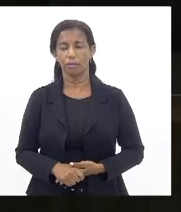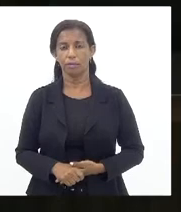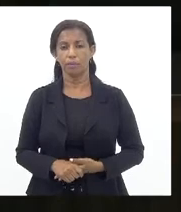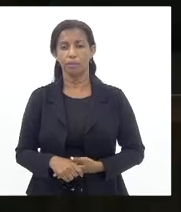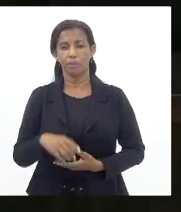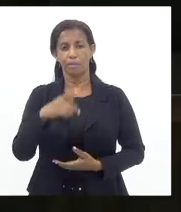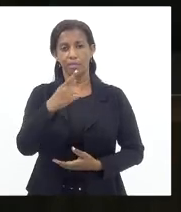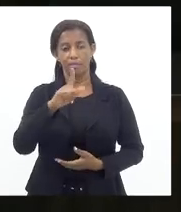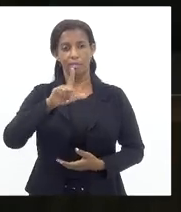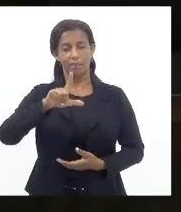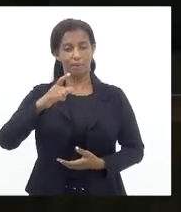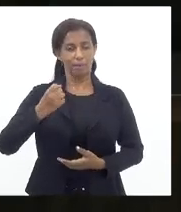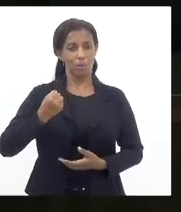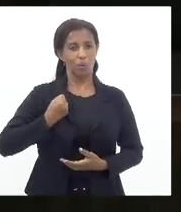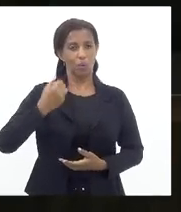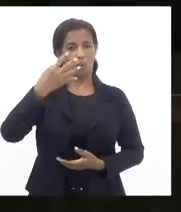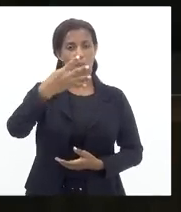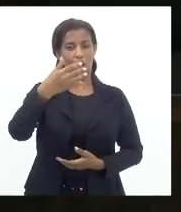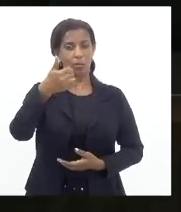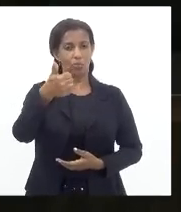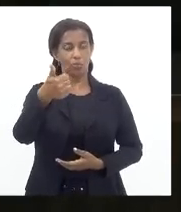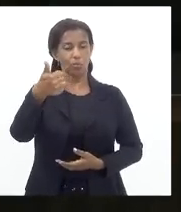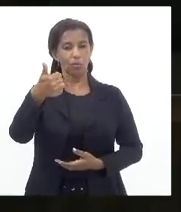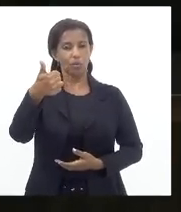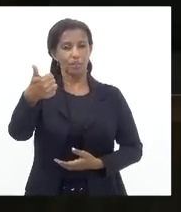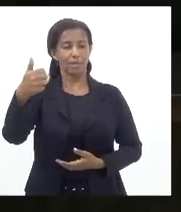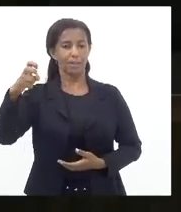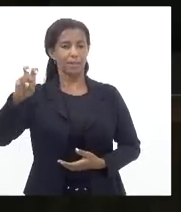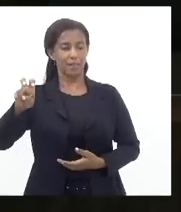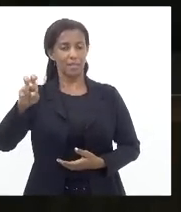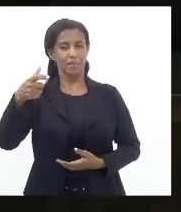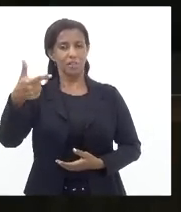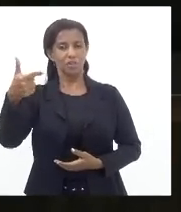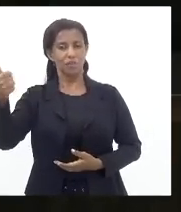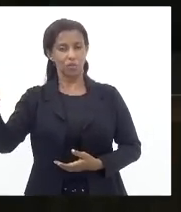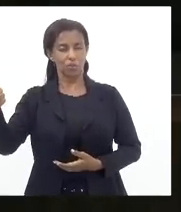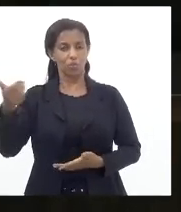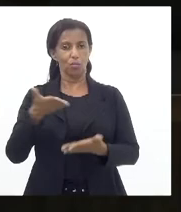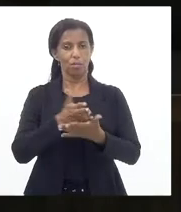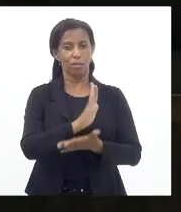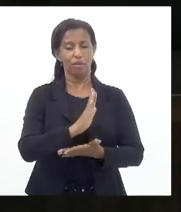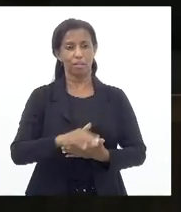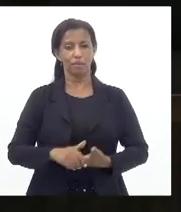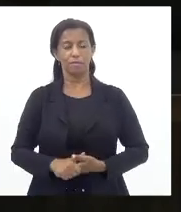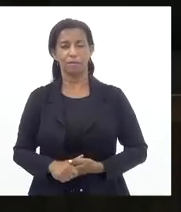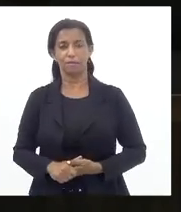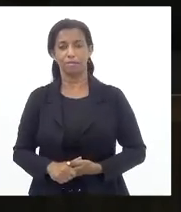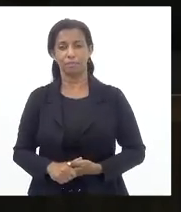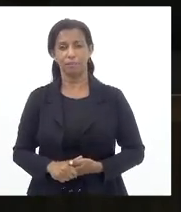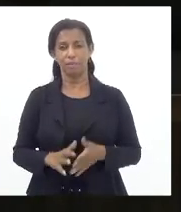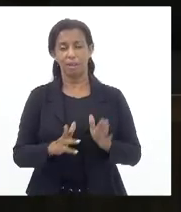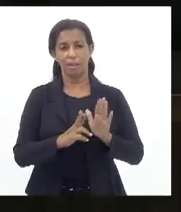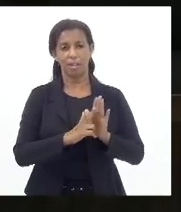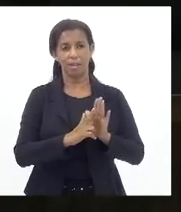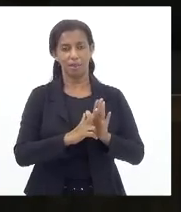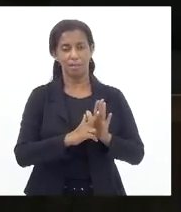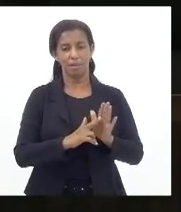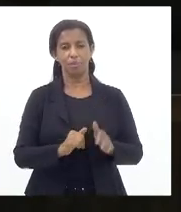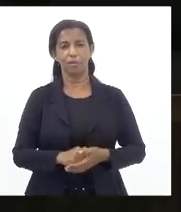Projeto número 4.1.15.2021. Os senhores que aprovam permanecem como estão, aprovado. Requerimento